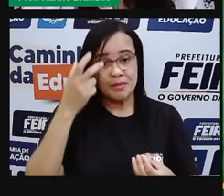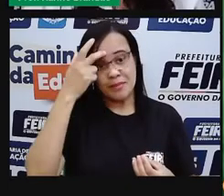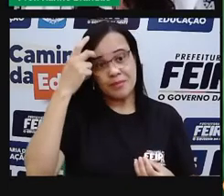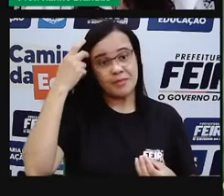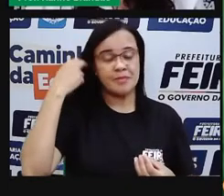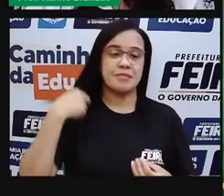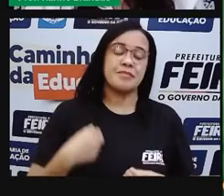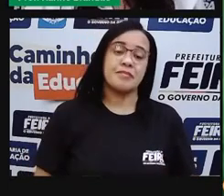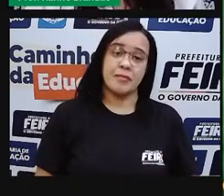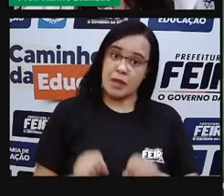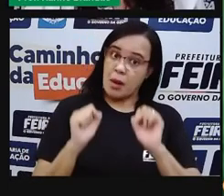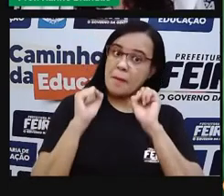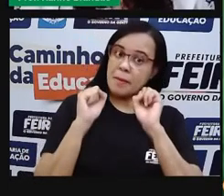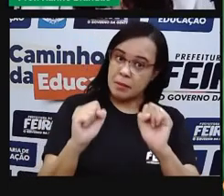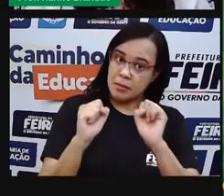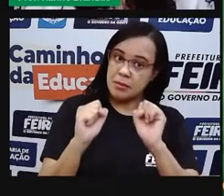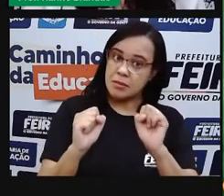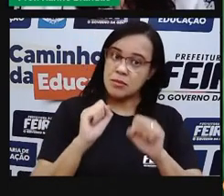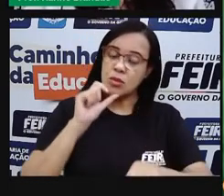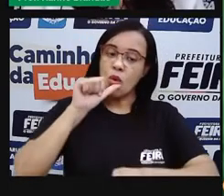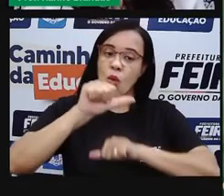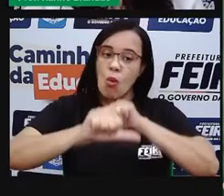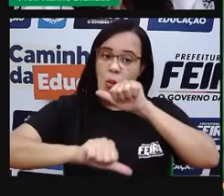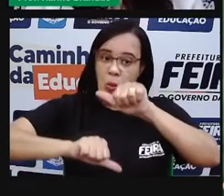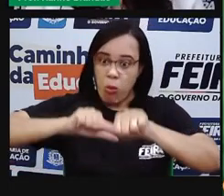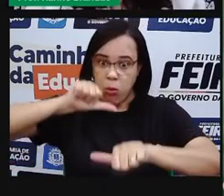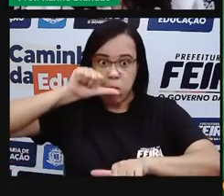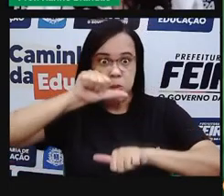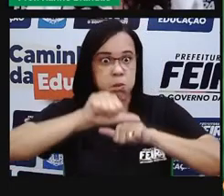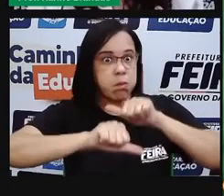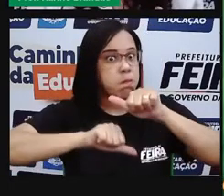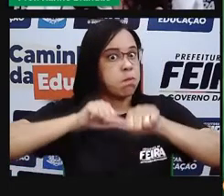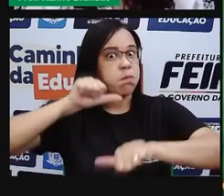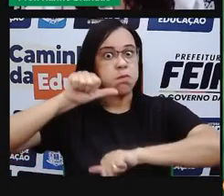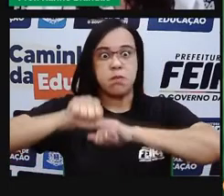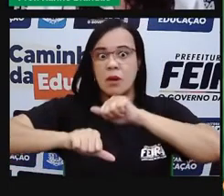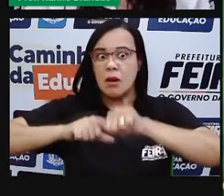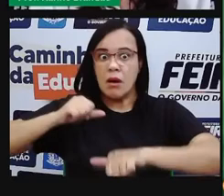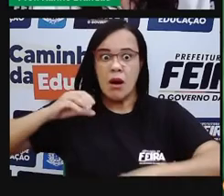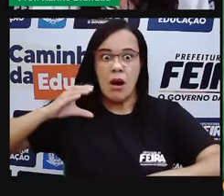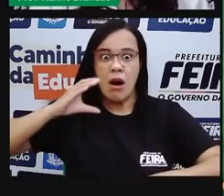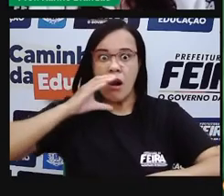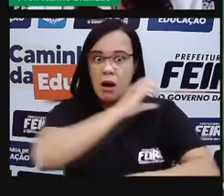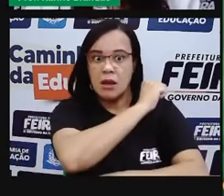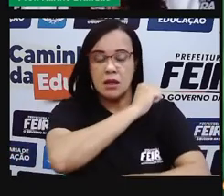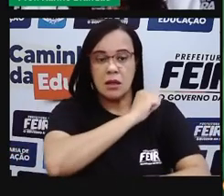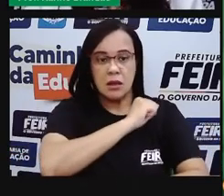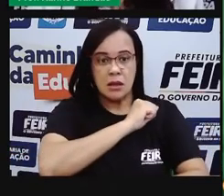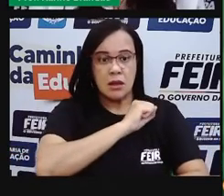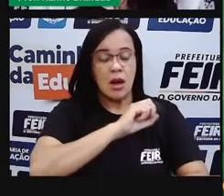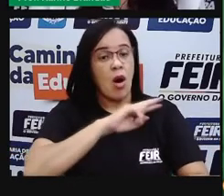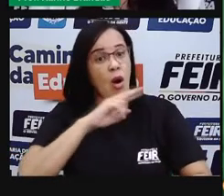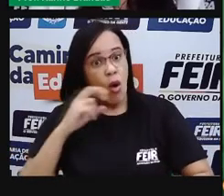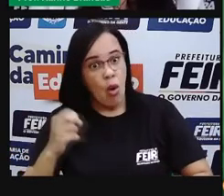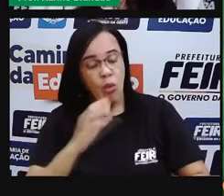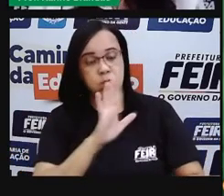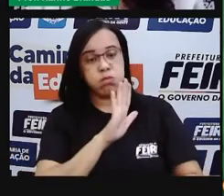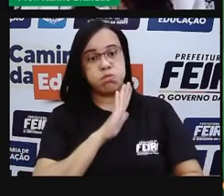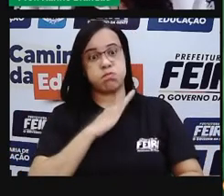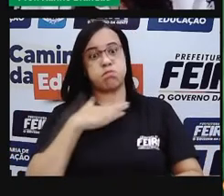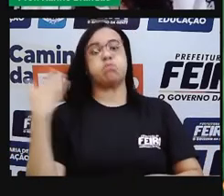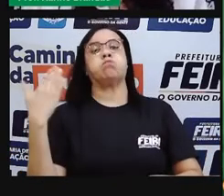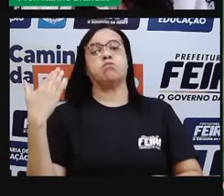uma alteração muito grande no nosso corpo, gerando, inclusive, a morte dos seres vivos.